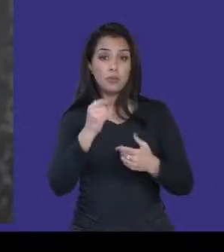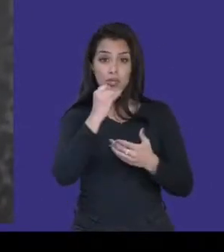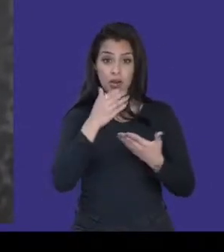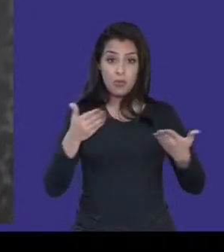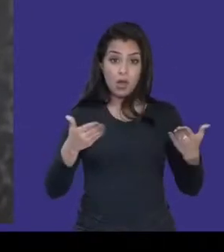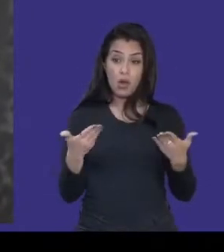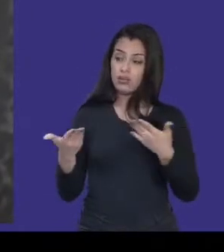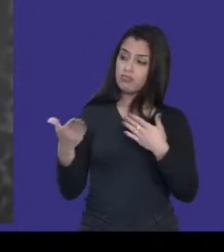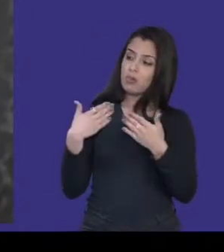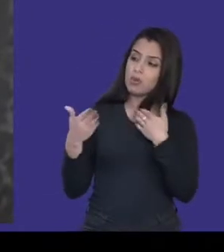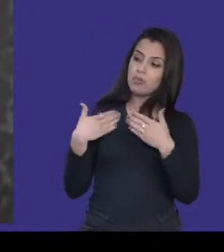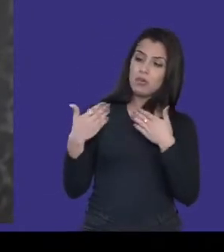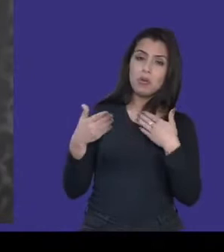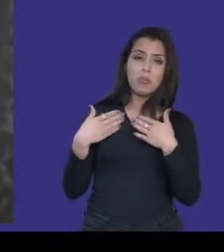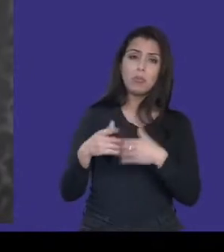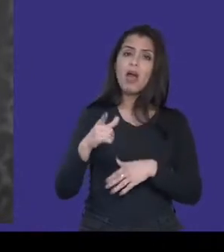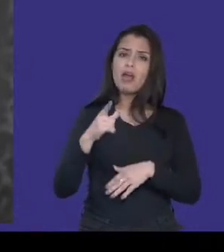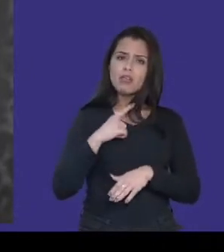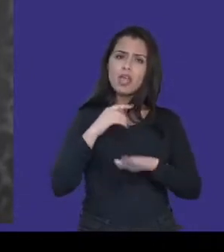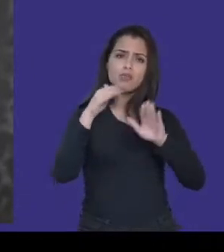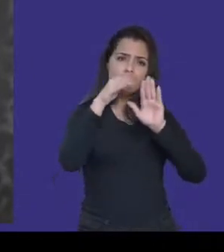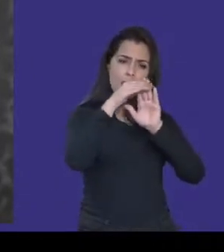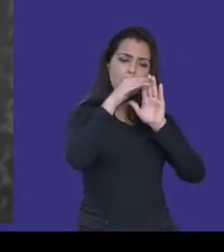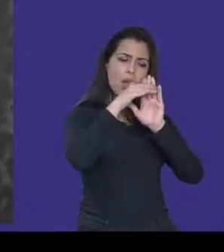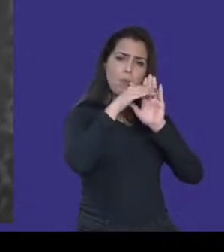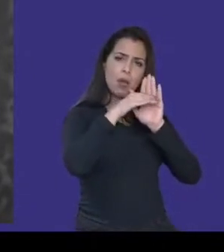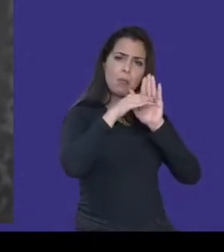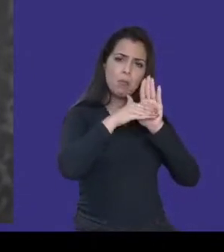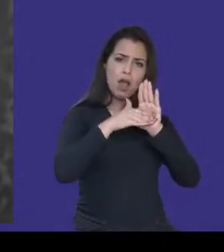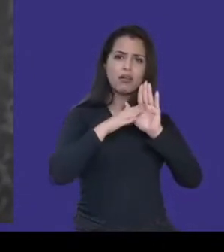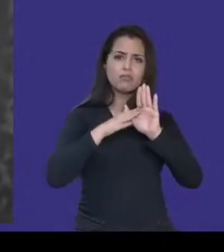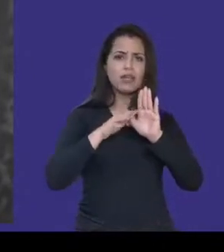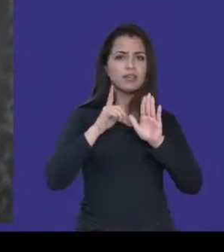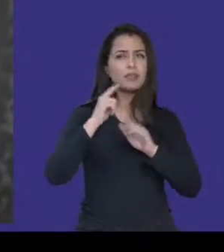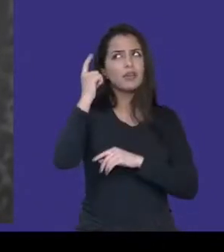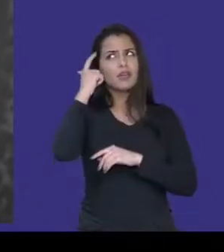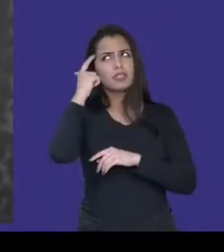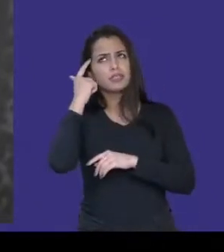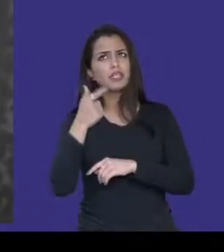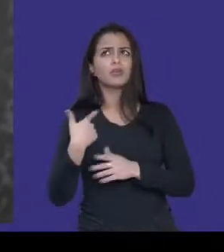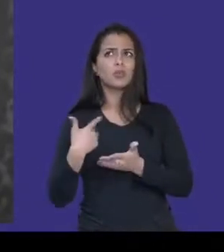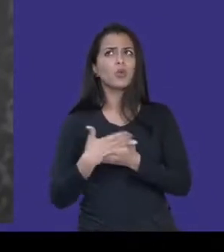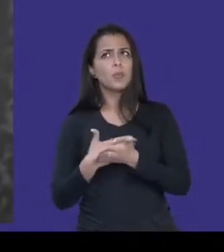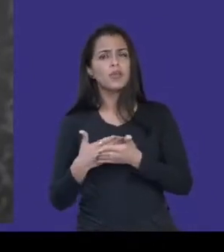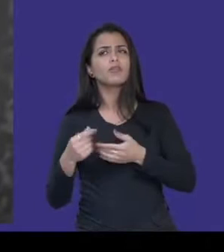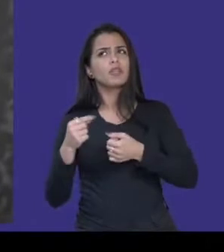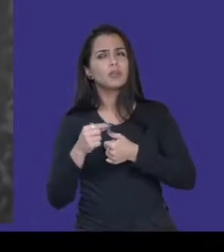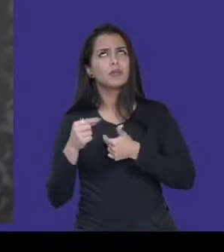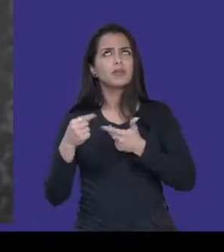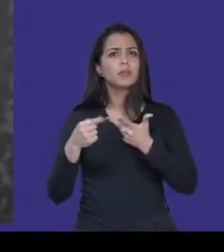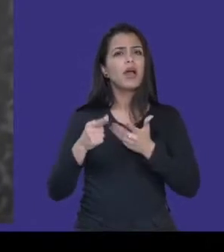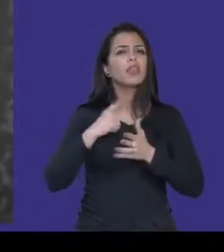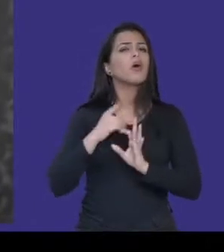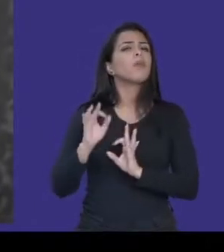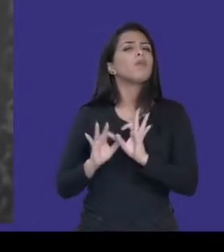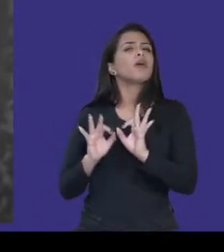conversa, ela tem um roteiro. Ela tem um roteiro, nem que seja mental. A gente ensaiou, a gente pensou, a gente planejou. E é esse